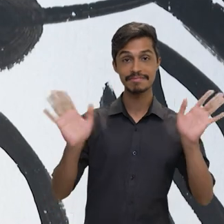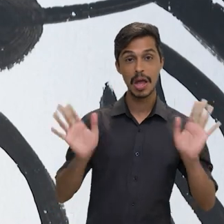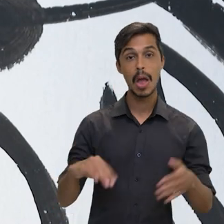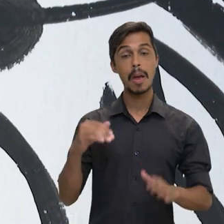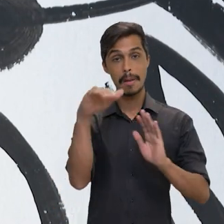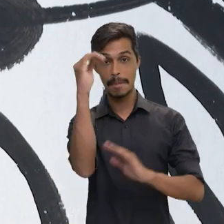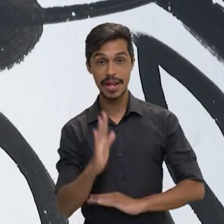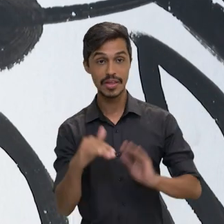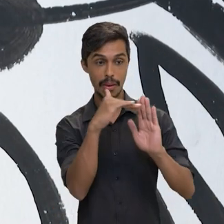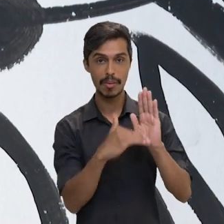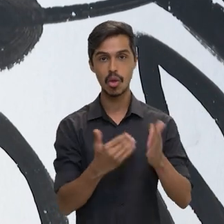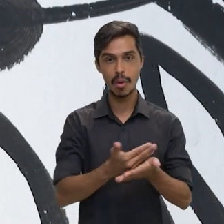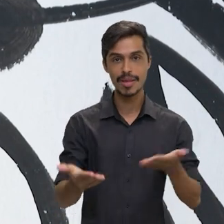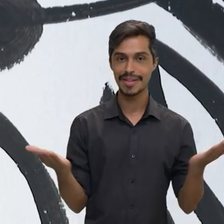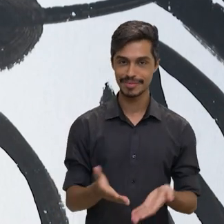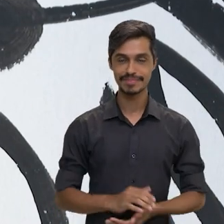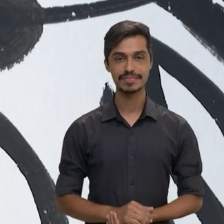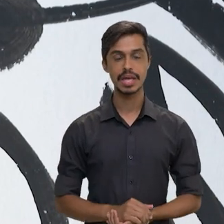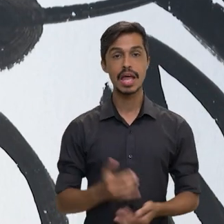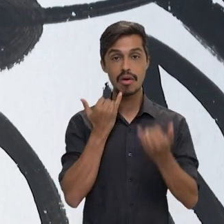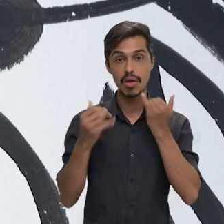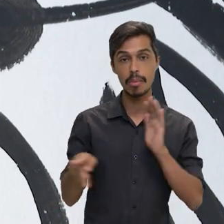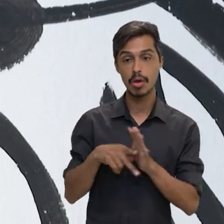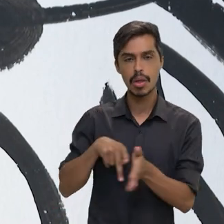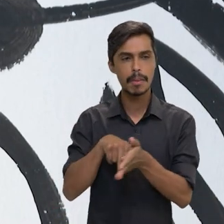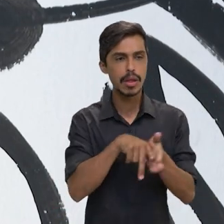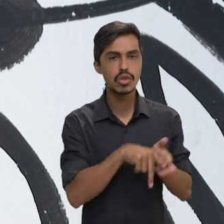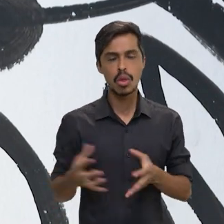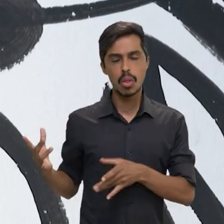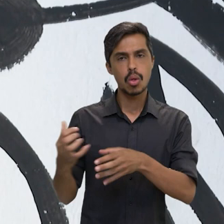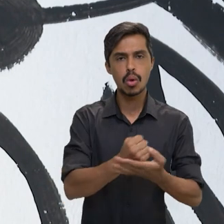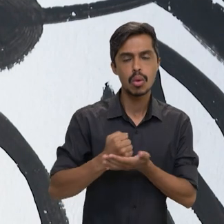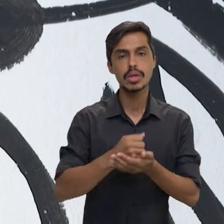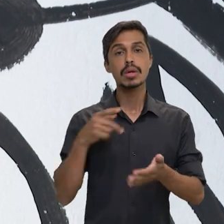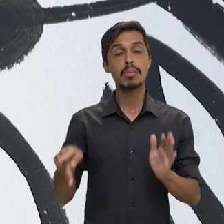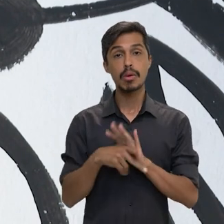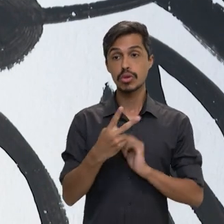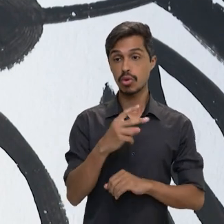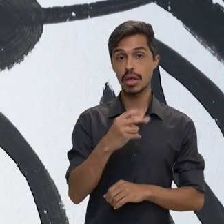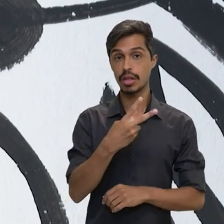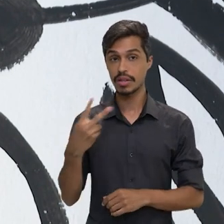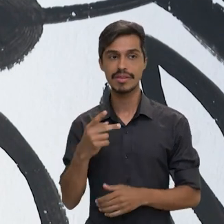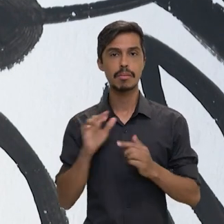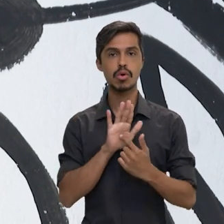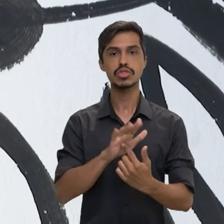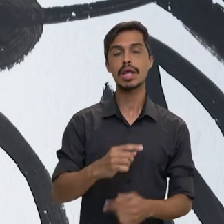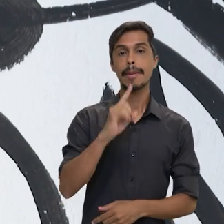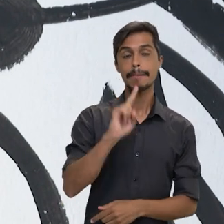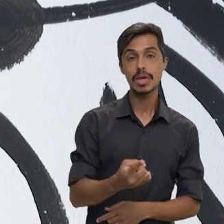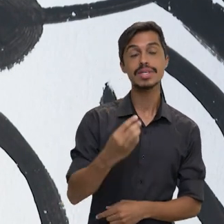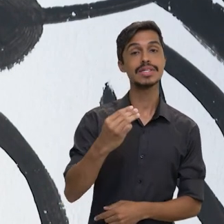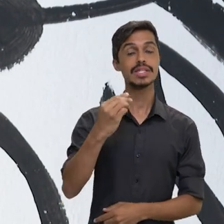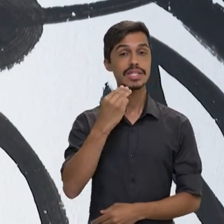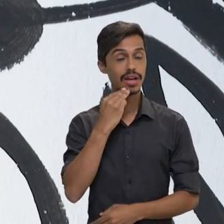Olá, o Brasil em Pauta começa agora! Dados do Censo 2022 revelaram que o Brasil tem 1 milhão e 700